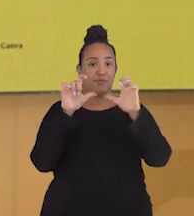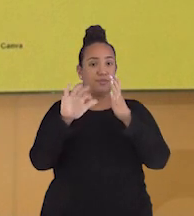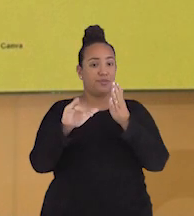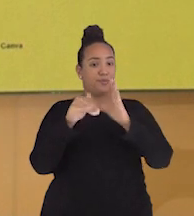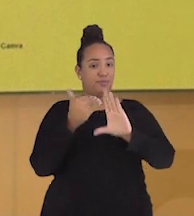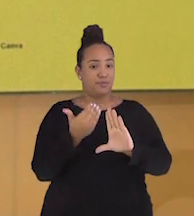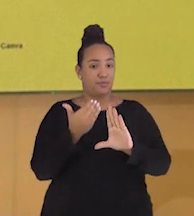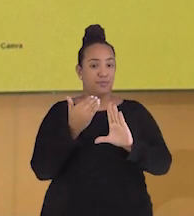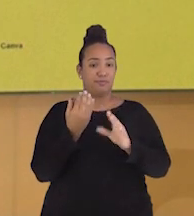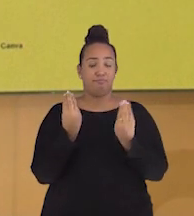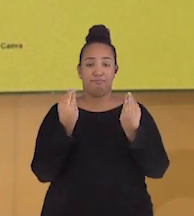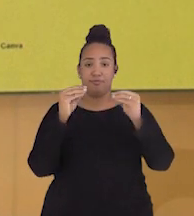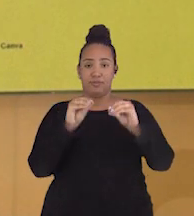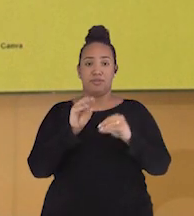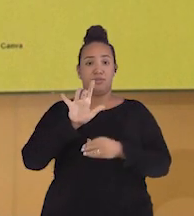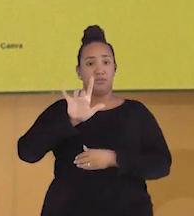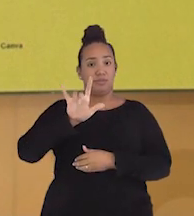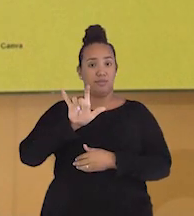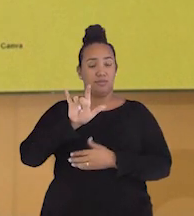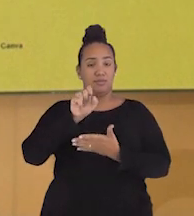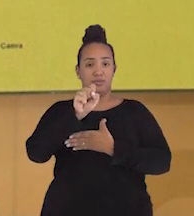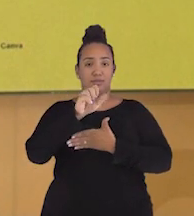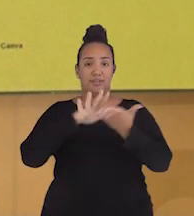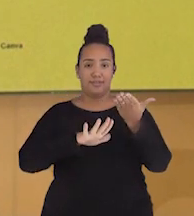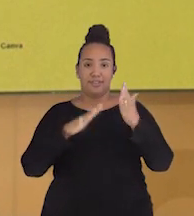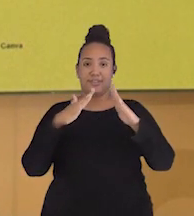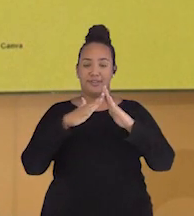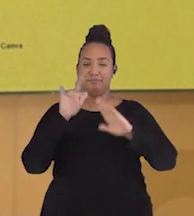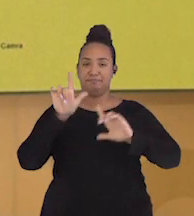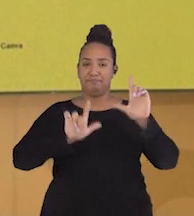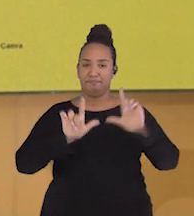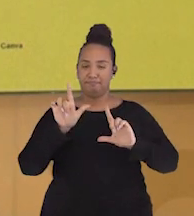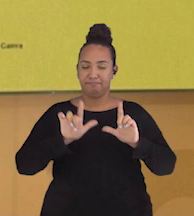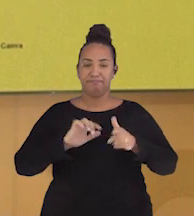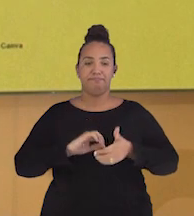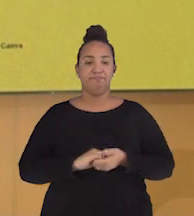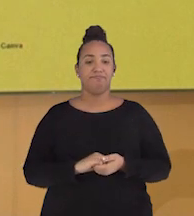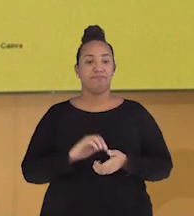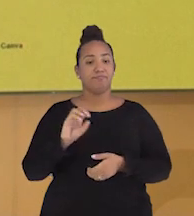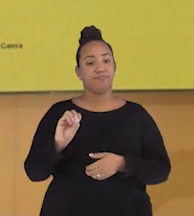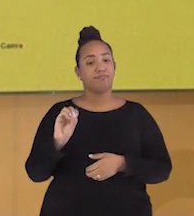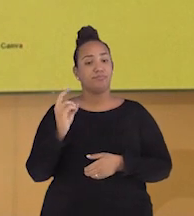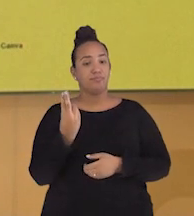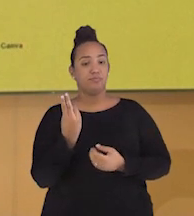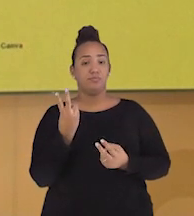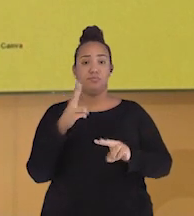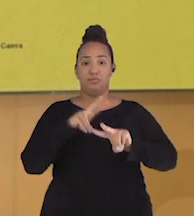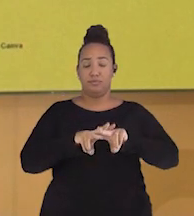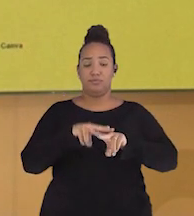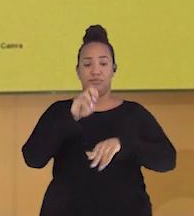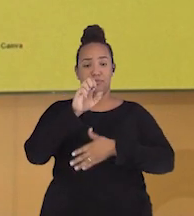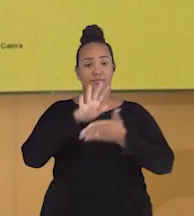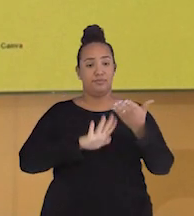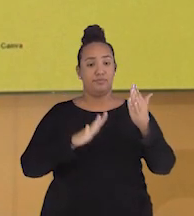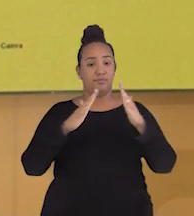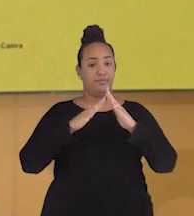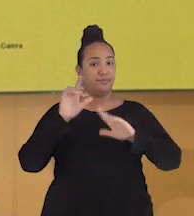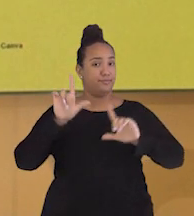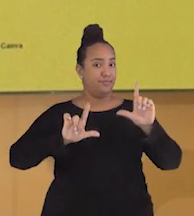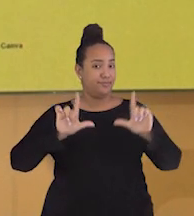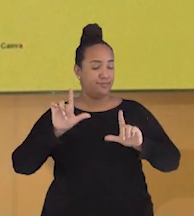Postando no Instagram E marcando Arroba Dever em Casa na TV Ou Hashtag Dever em Casa na TV